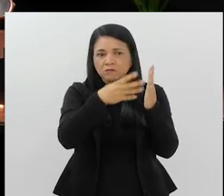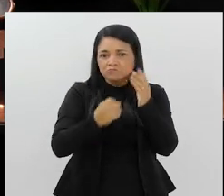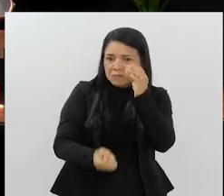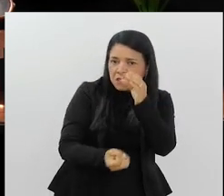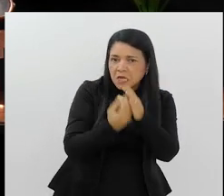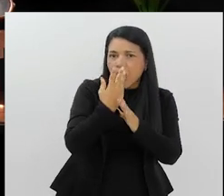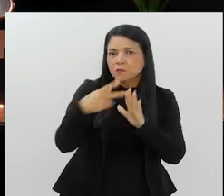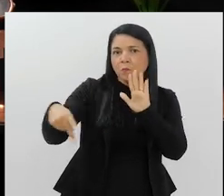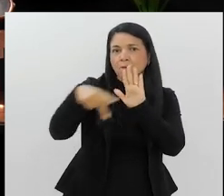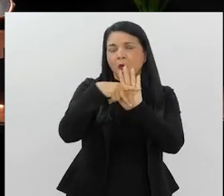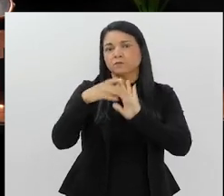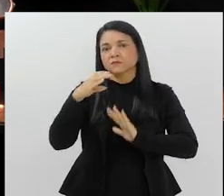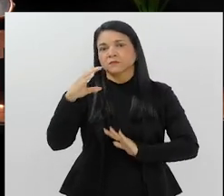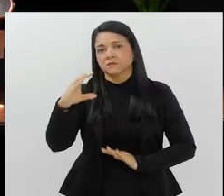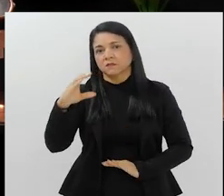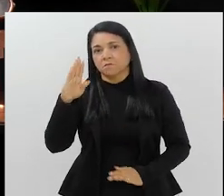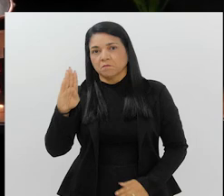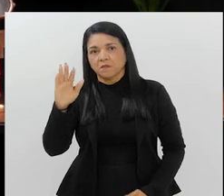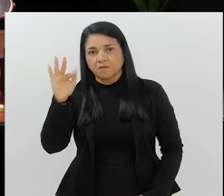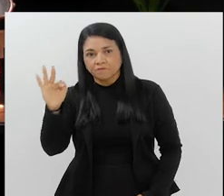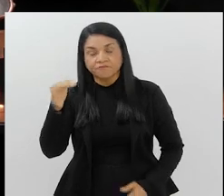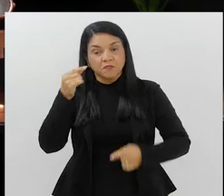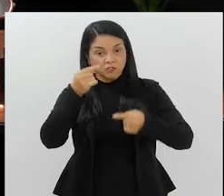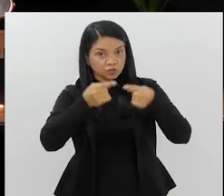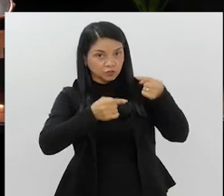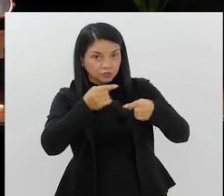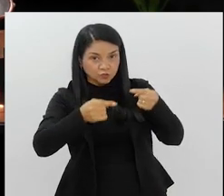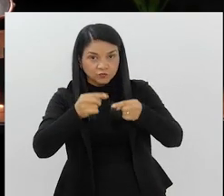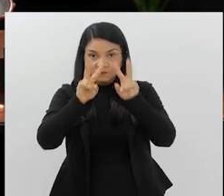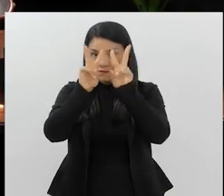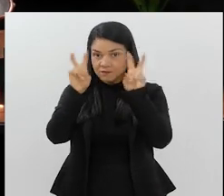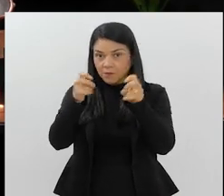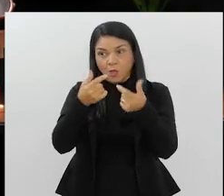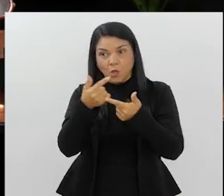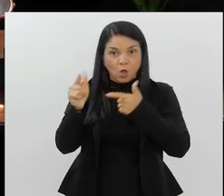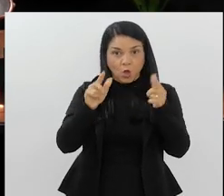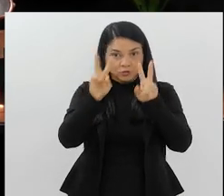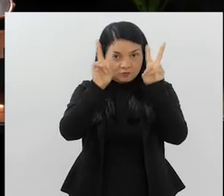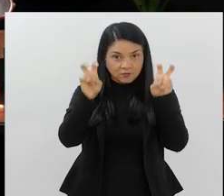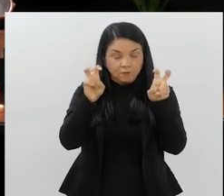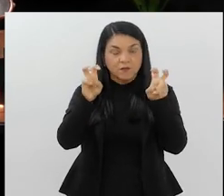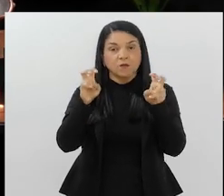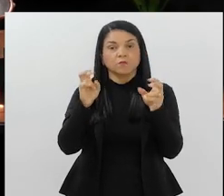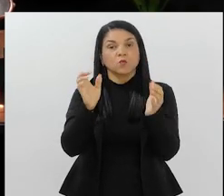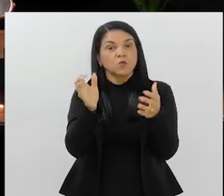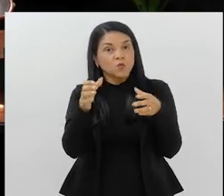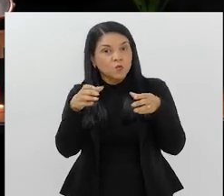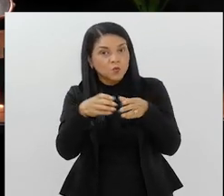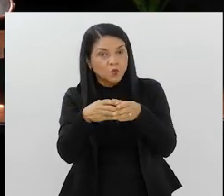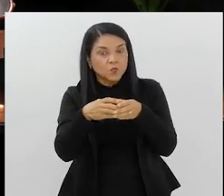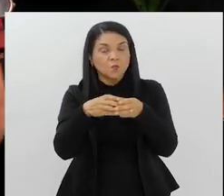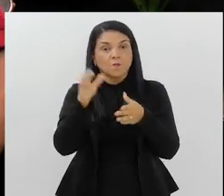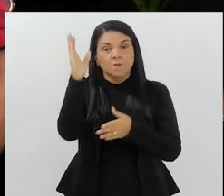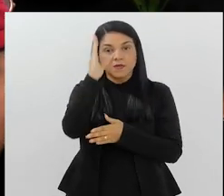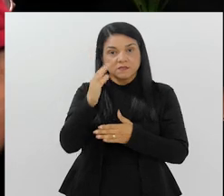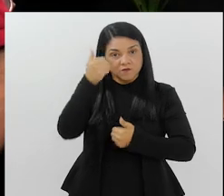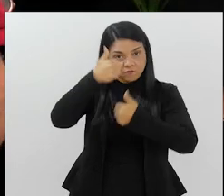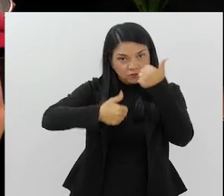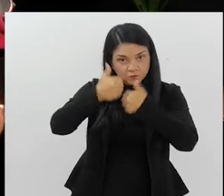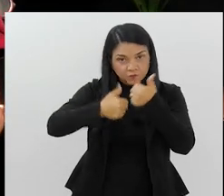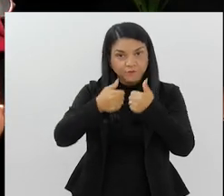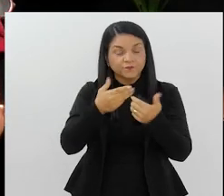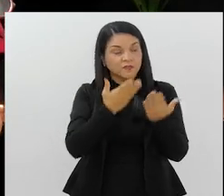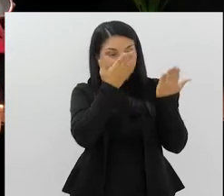criado por ela. Para debatermos este assunto e outros temas também, como seleção brasileira, temos mais uma vez a